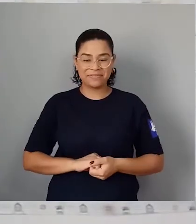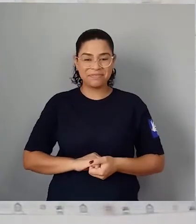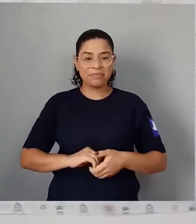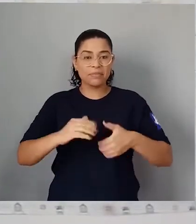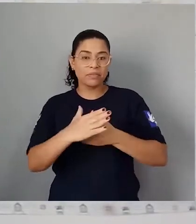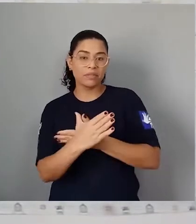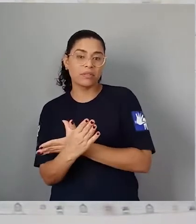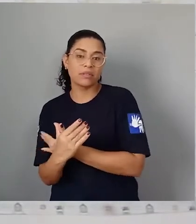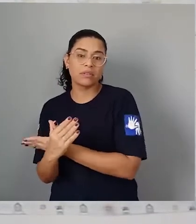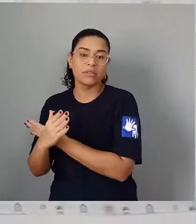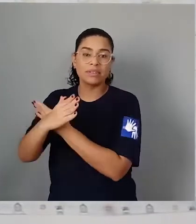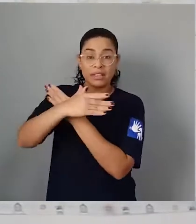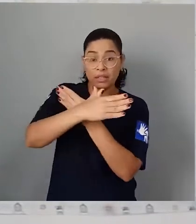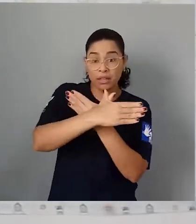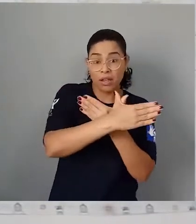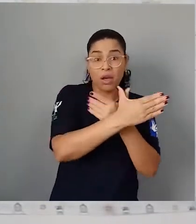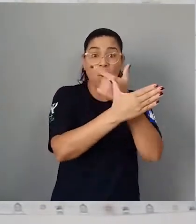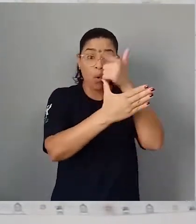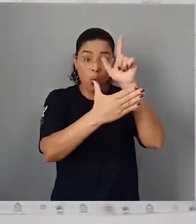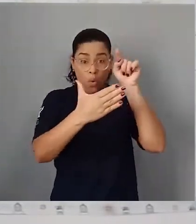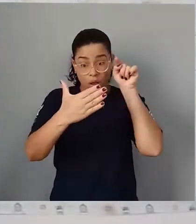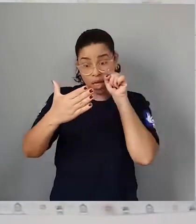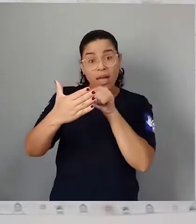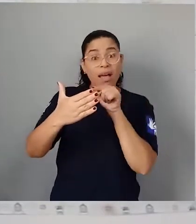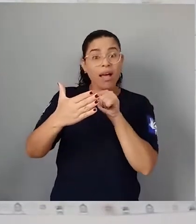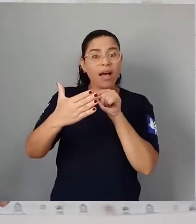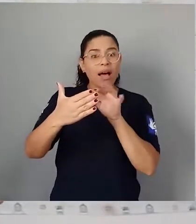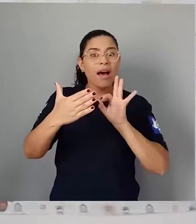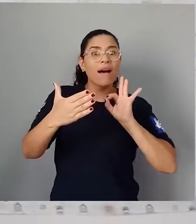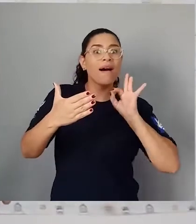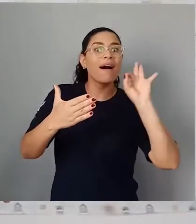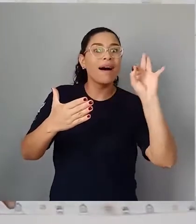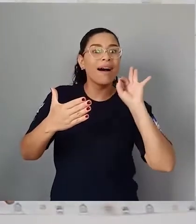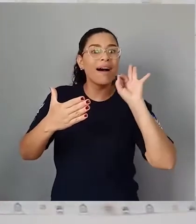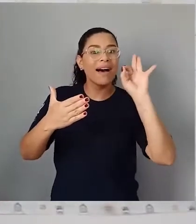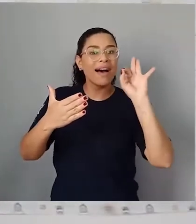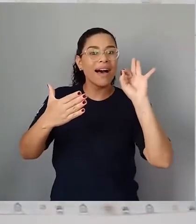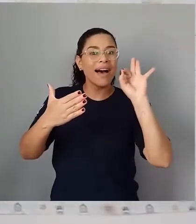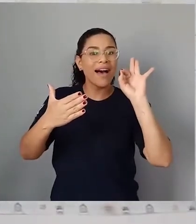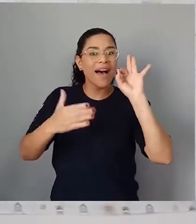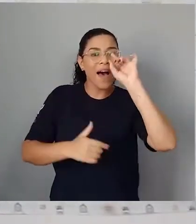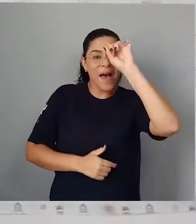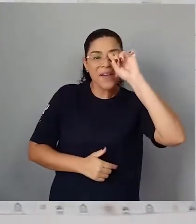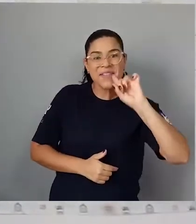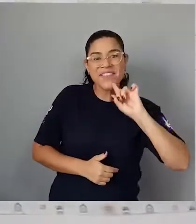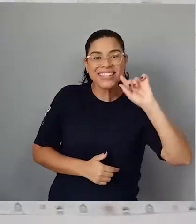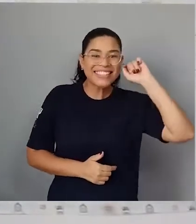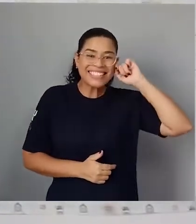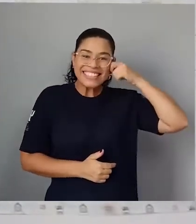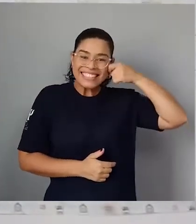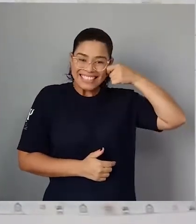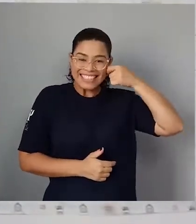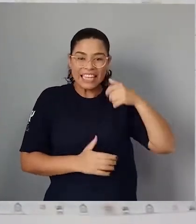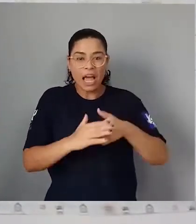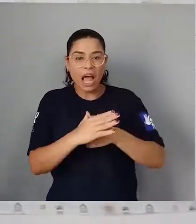cauda de andorinha Foi espetacular Amarela e preta Colocou-se a rodopiar